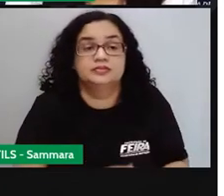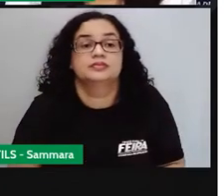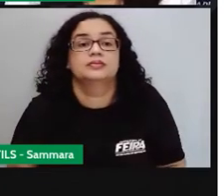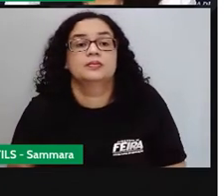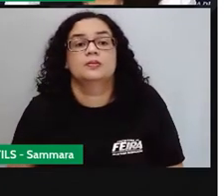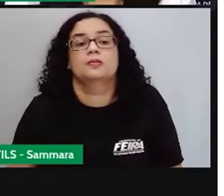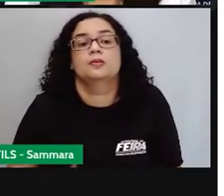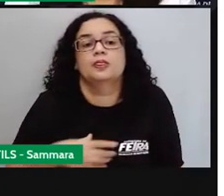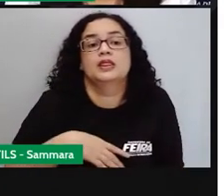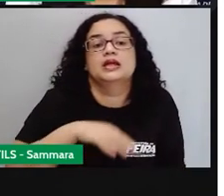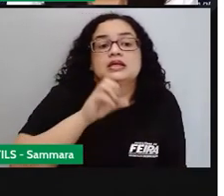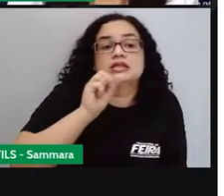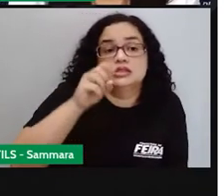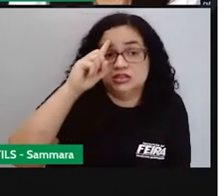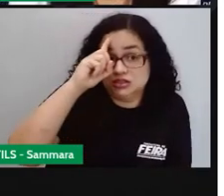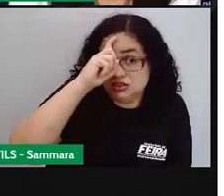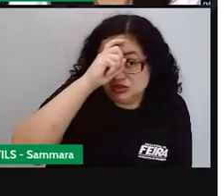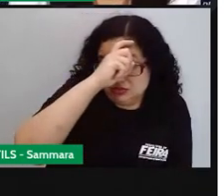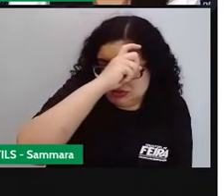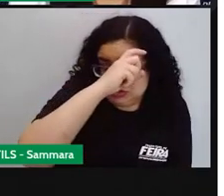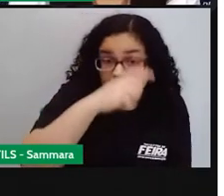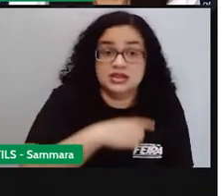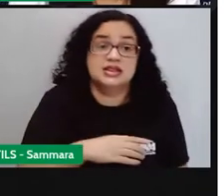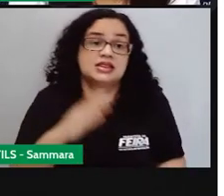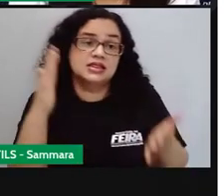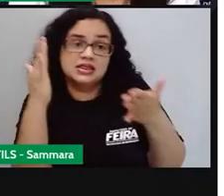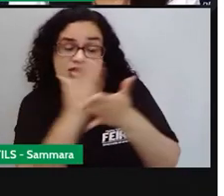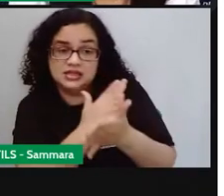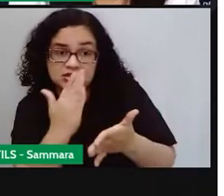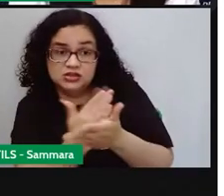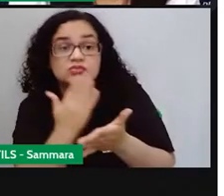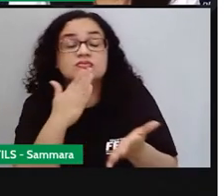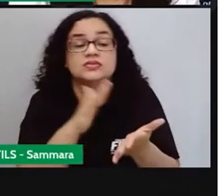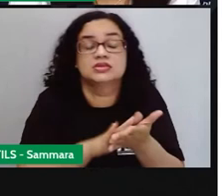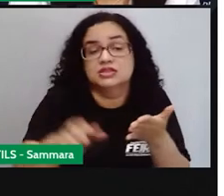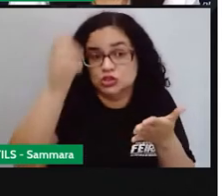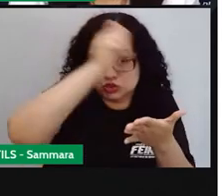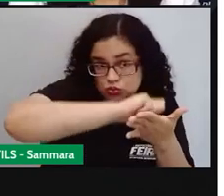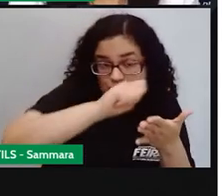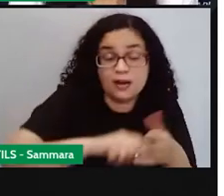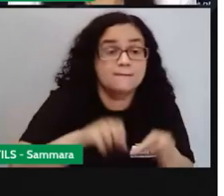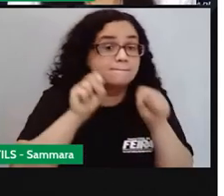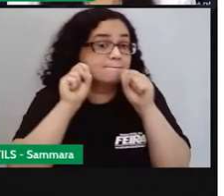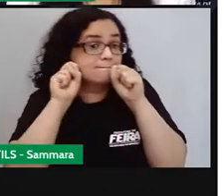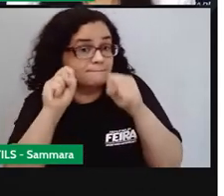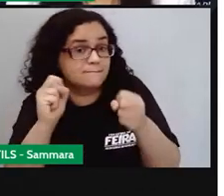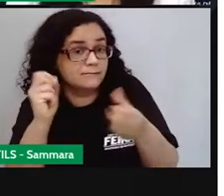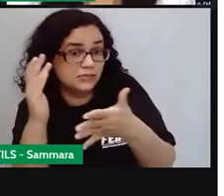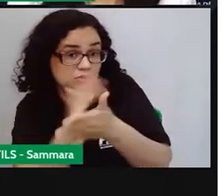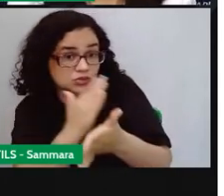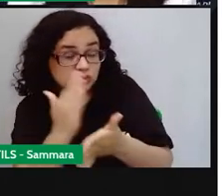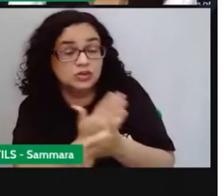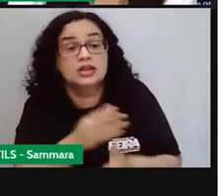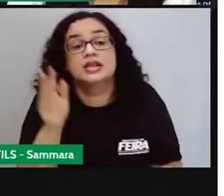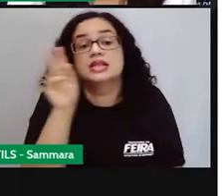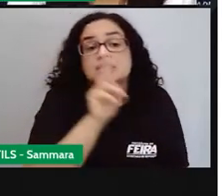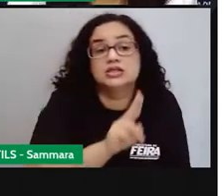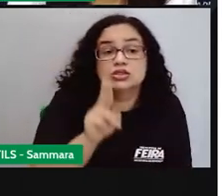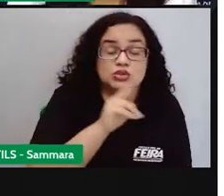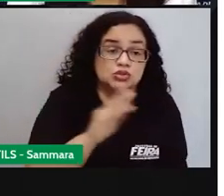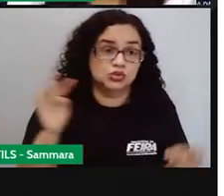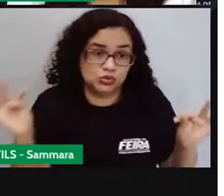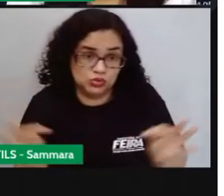Então, se é difícil acesso ao livro impresso, ao livro escrito, eu posso ter acesso ao livro usando aí os meios